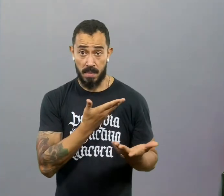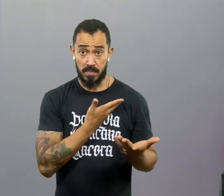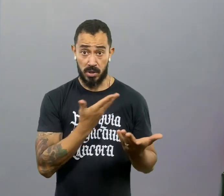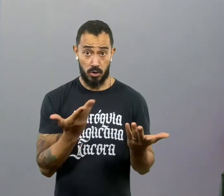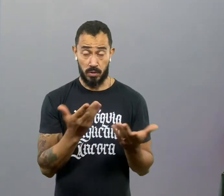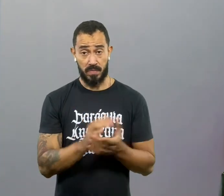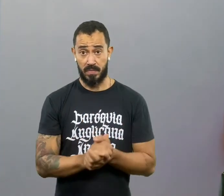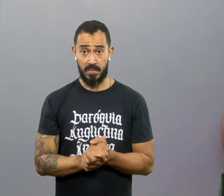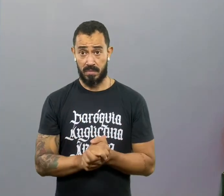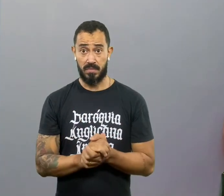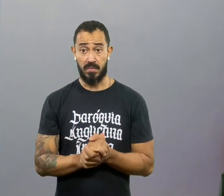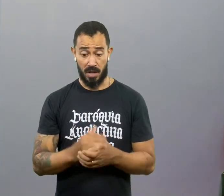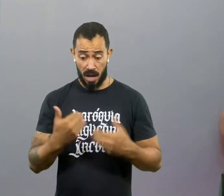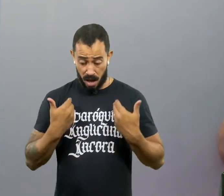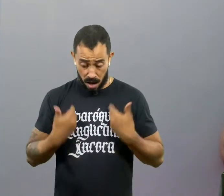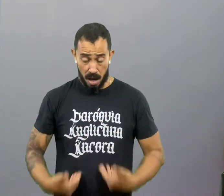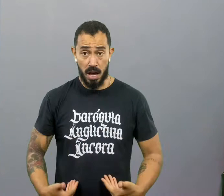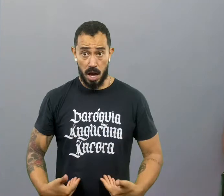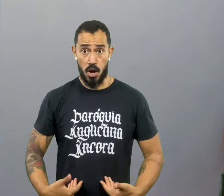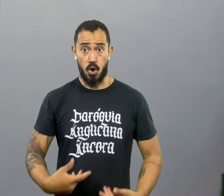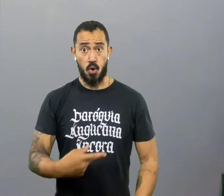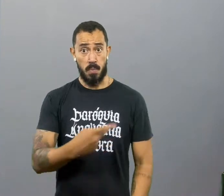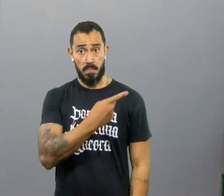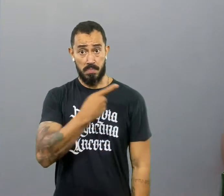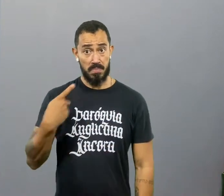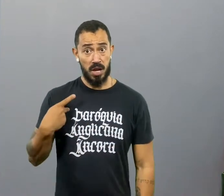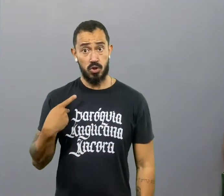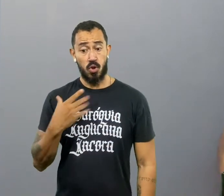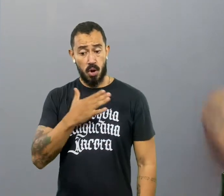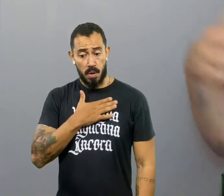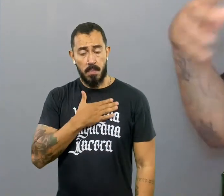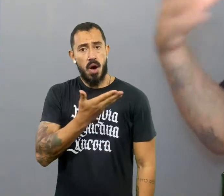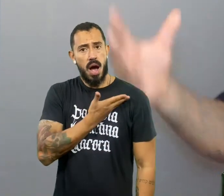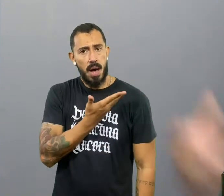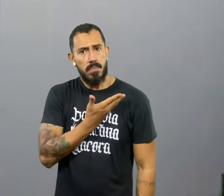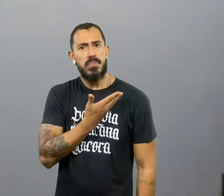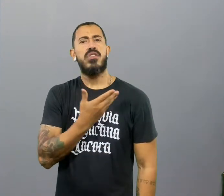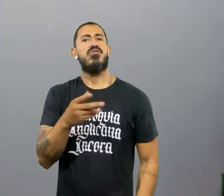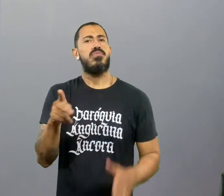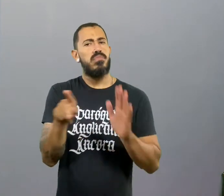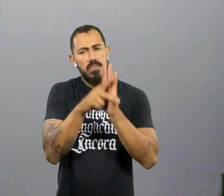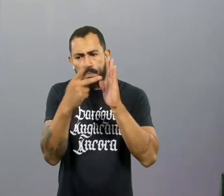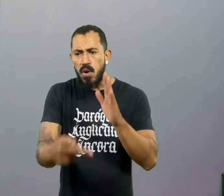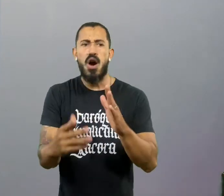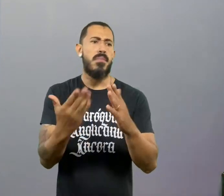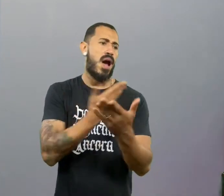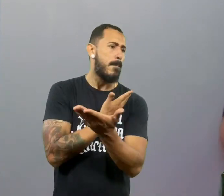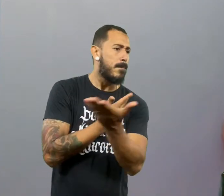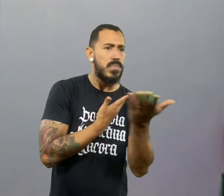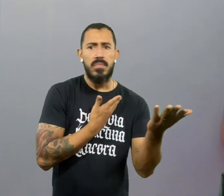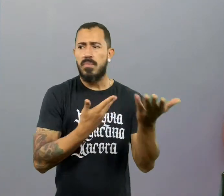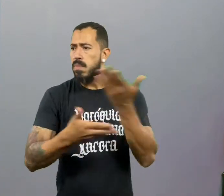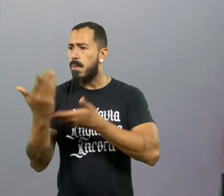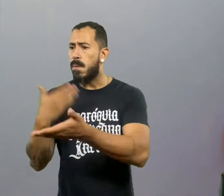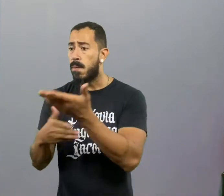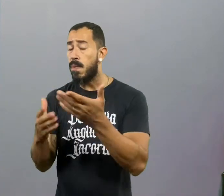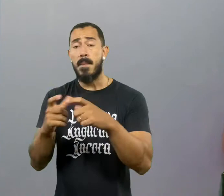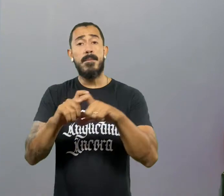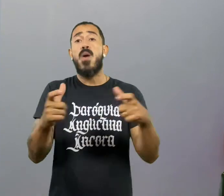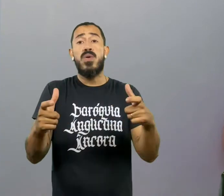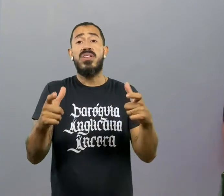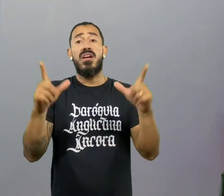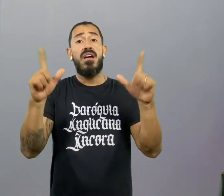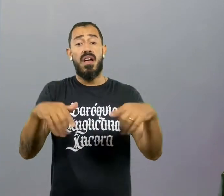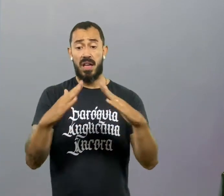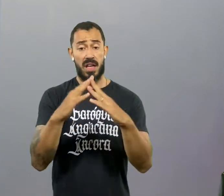Sabe? Então, já os meus amigos, como eu sou pastor, eles são os amigos da igreja, de outros lugares, também por causa da pintura e outras coisas, mas a maior parte